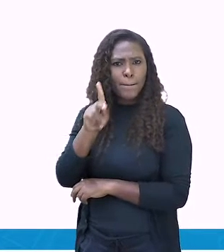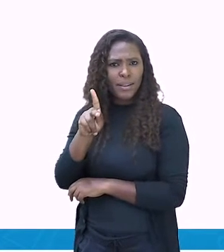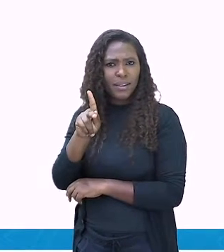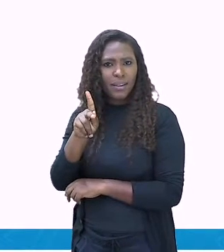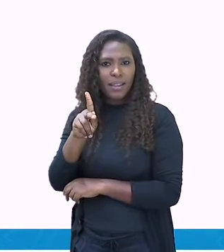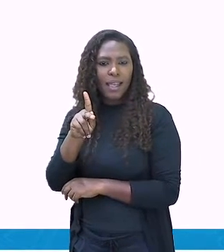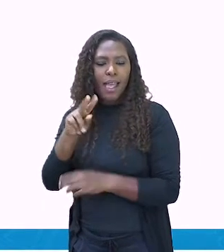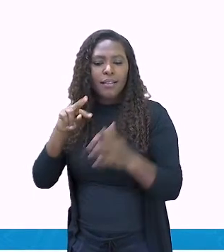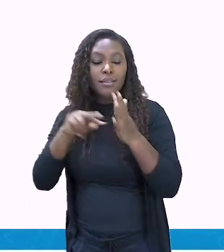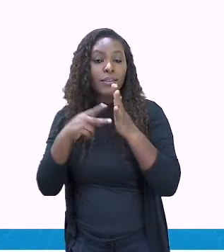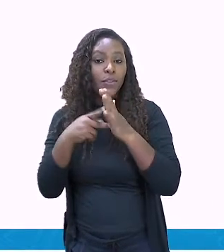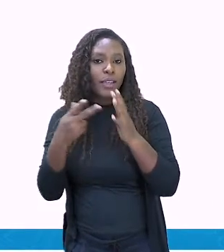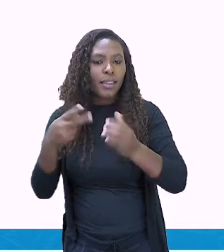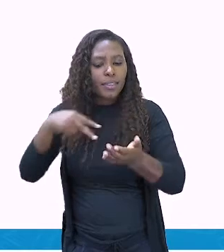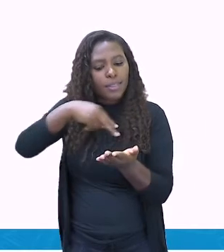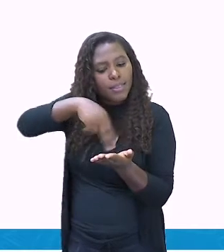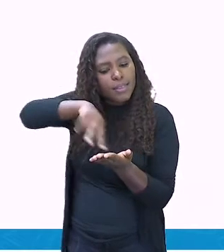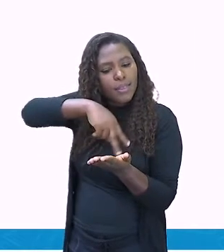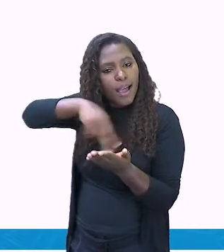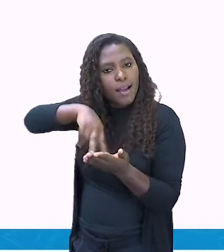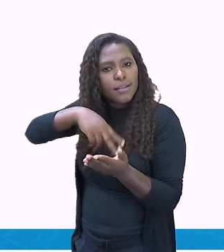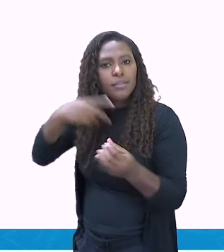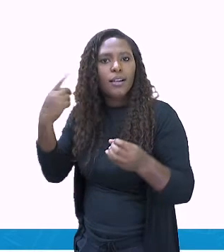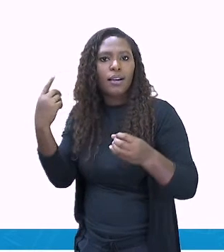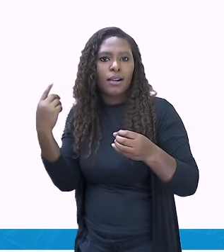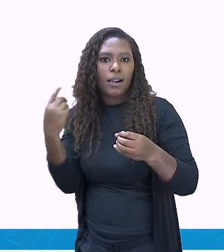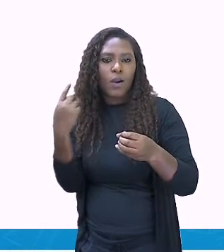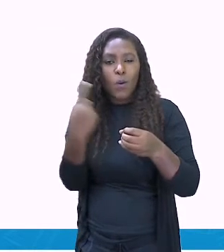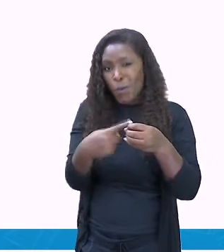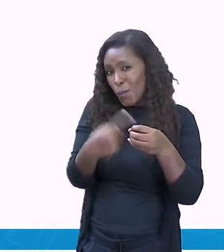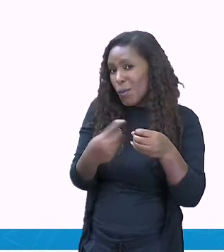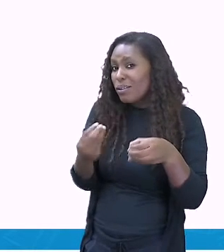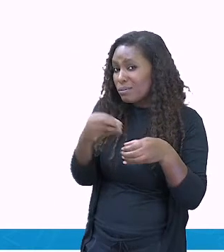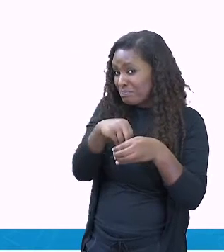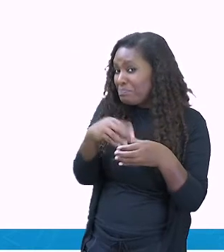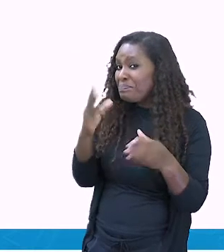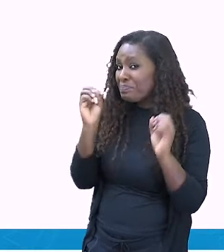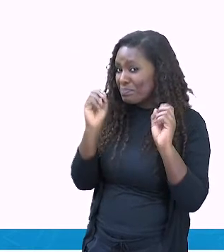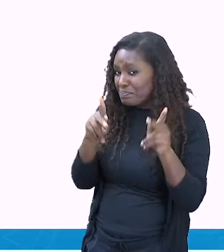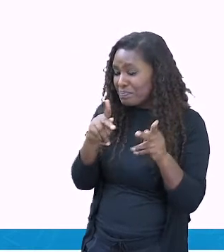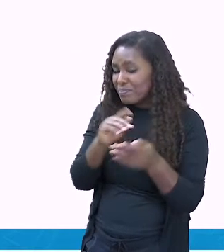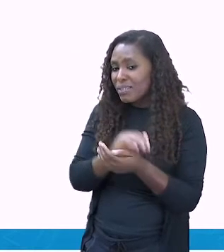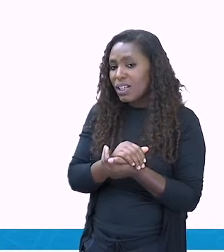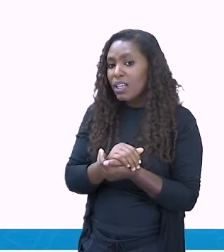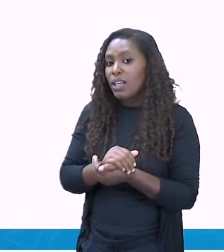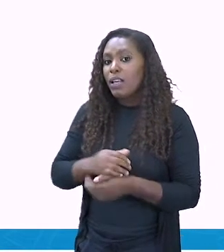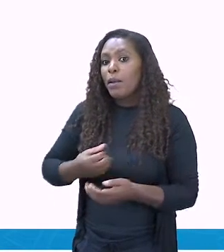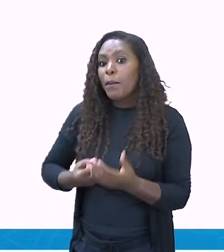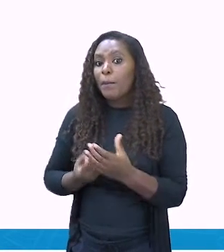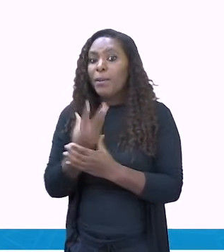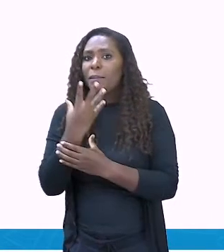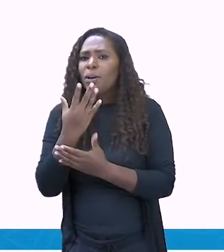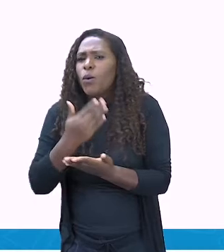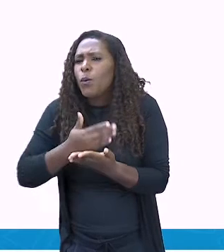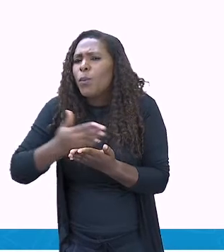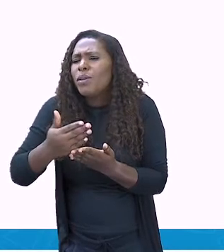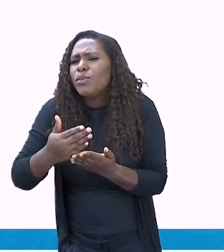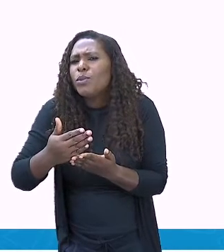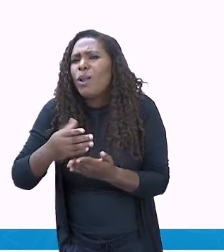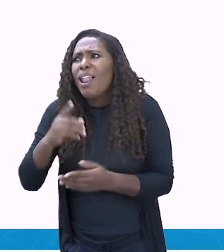As primeiras influências surgiram nos Estados Unidos, na grande crise econômica dos Estados Unidos, em